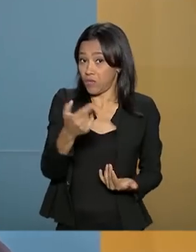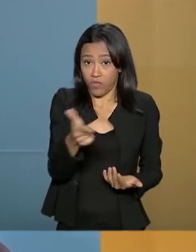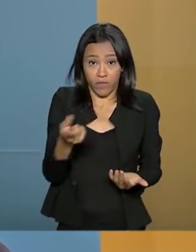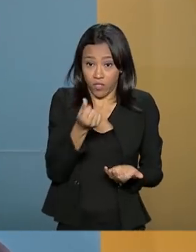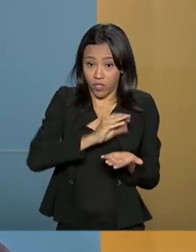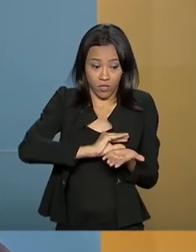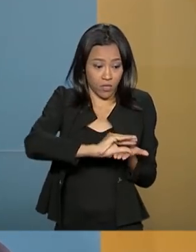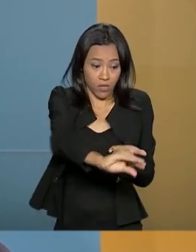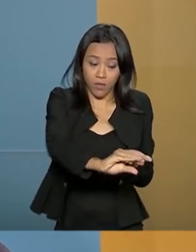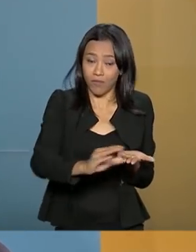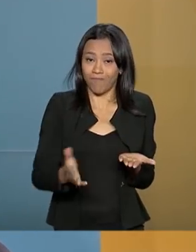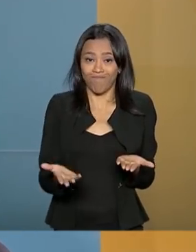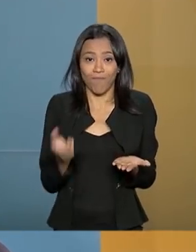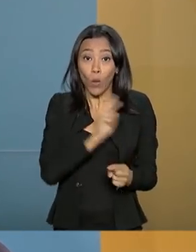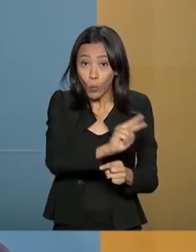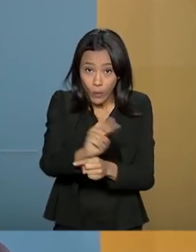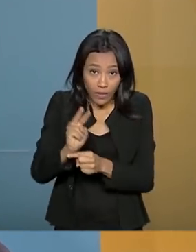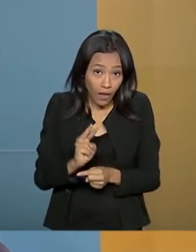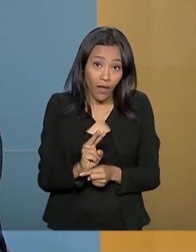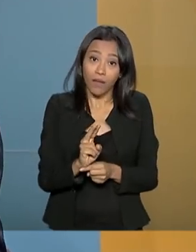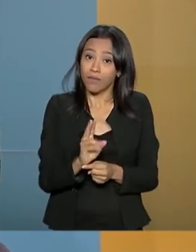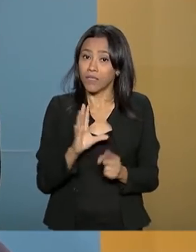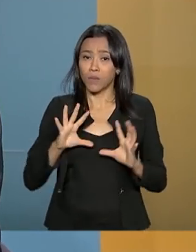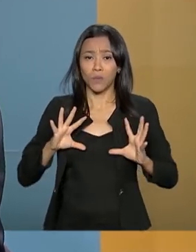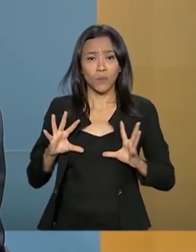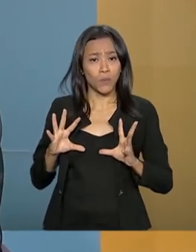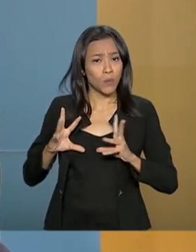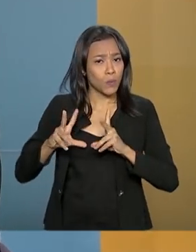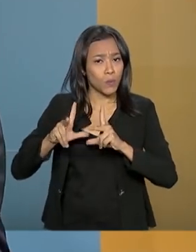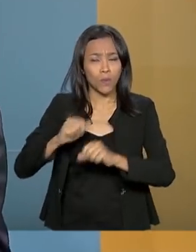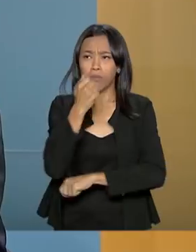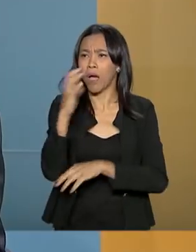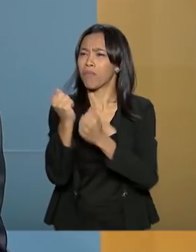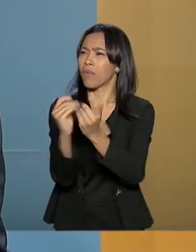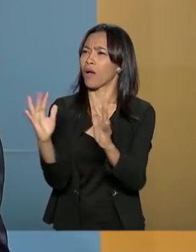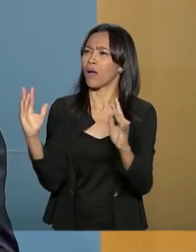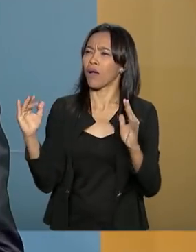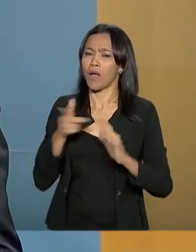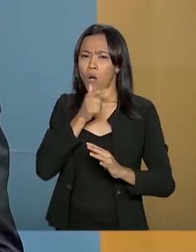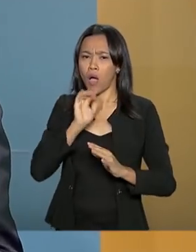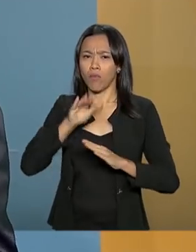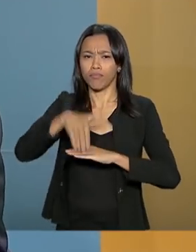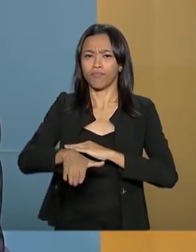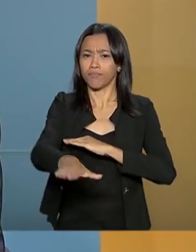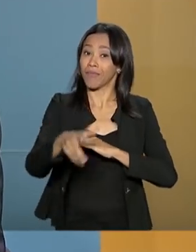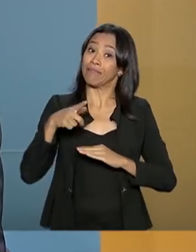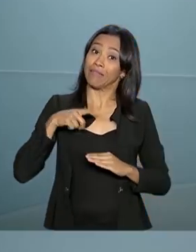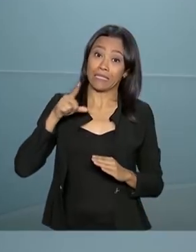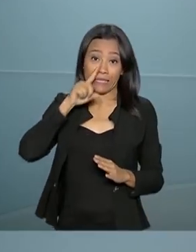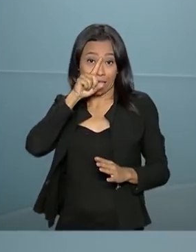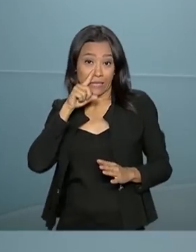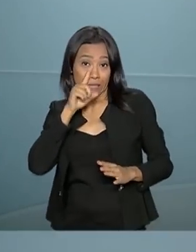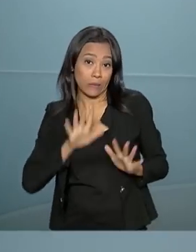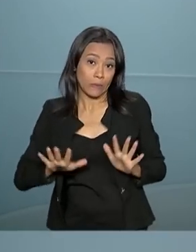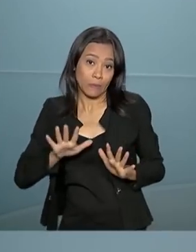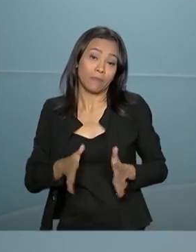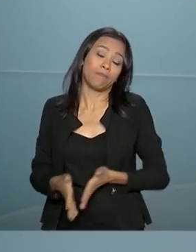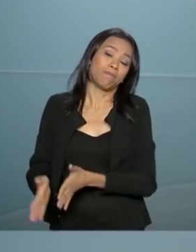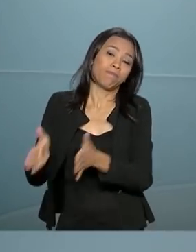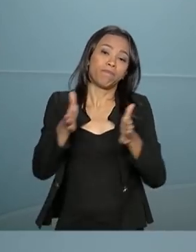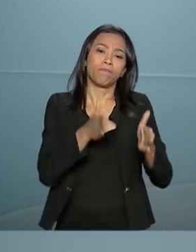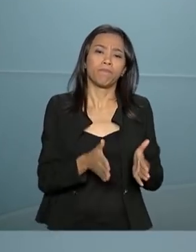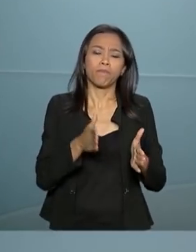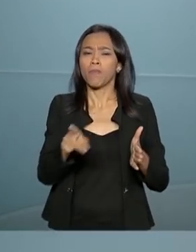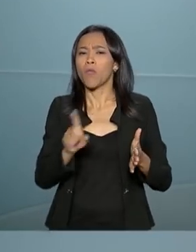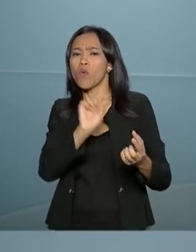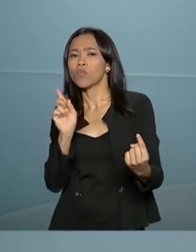ambiente, realmente todo esse papel da biodiversidade, da riqueza brasileira, fica ameaçado. Ministro, entre as